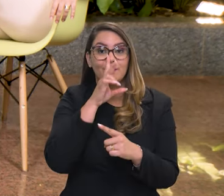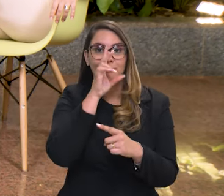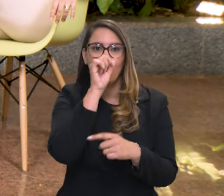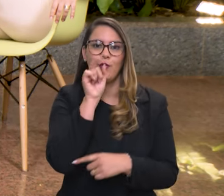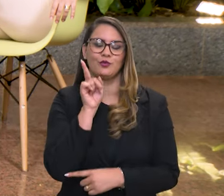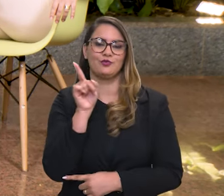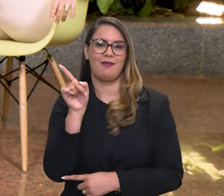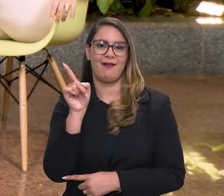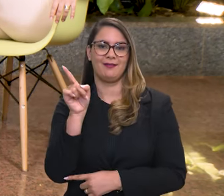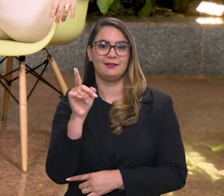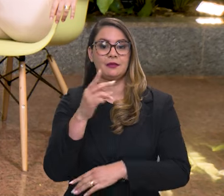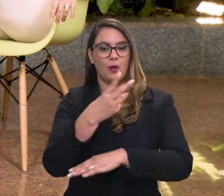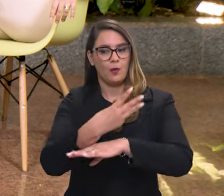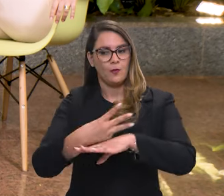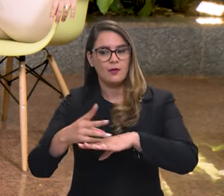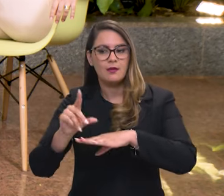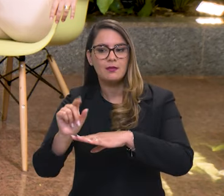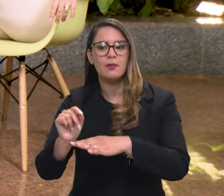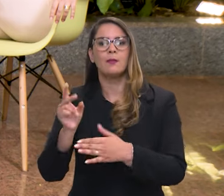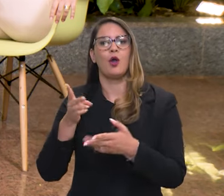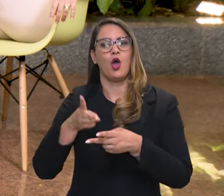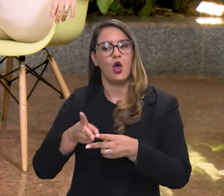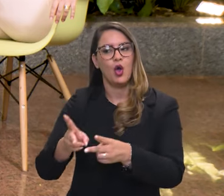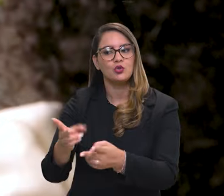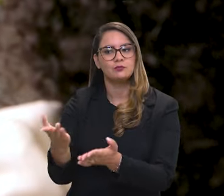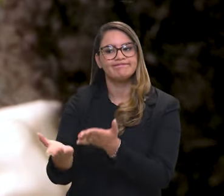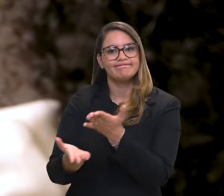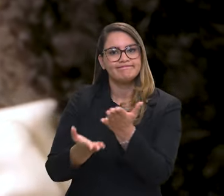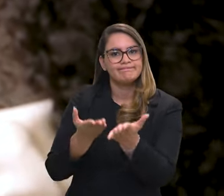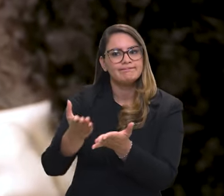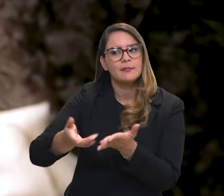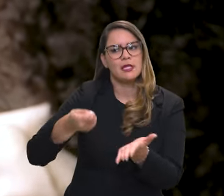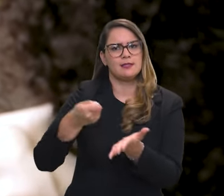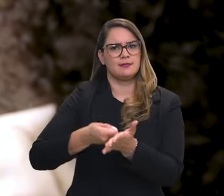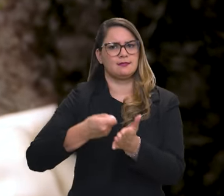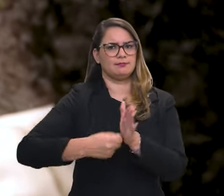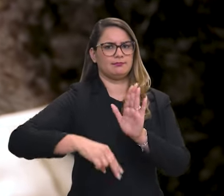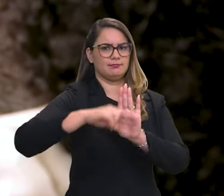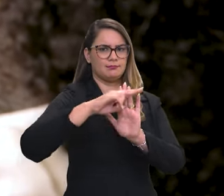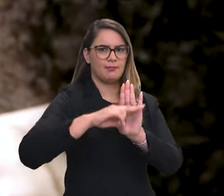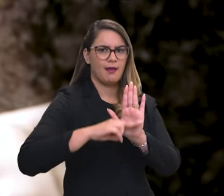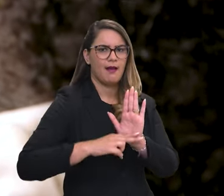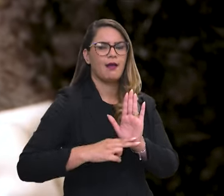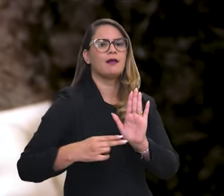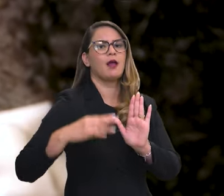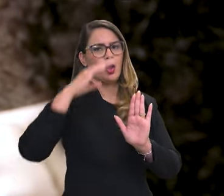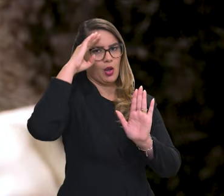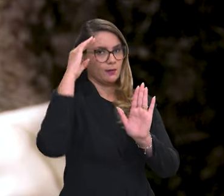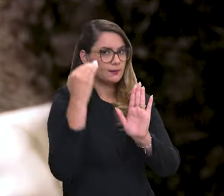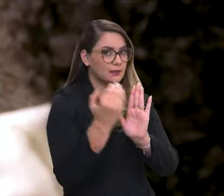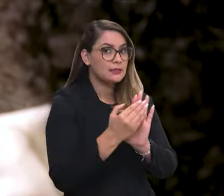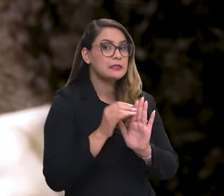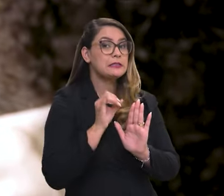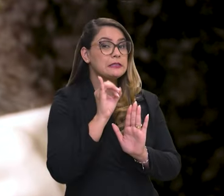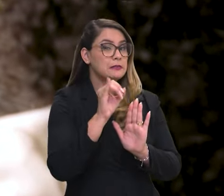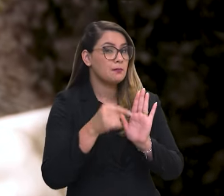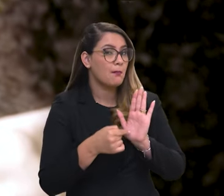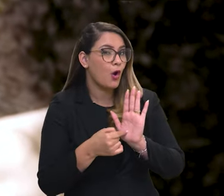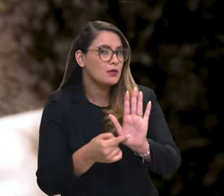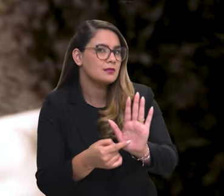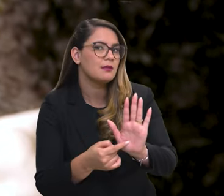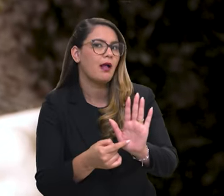das correntes. Então, o IBAMA vai continuar sendo bastante cauteloso, bastante exigente. E se tiver